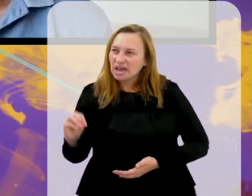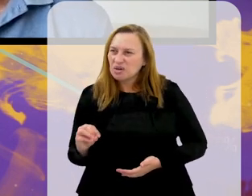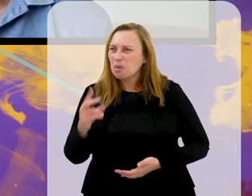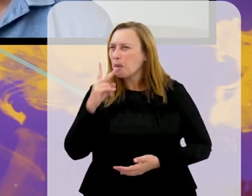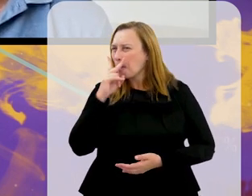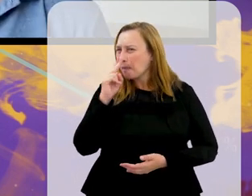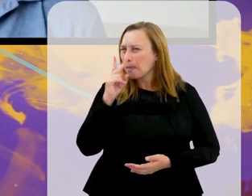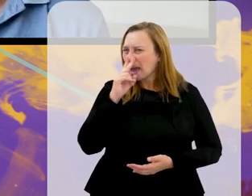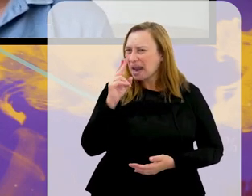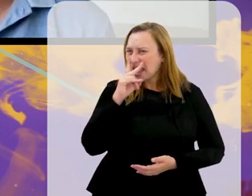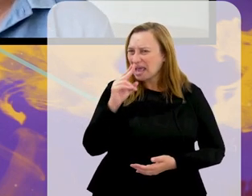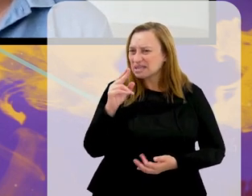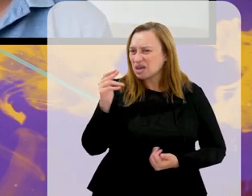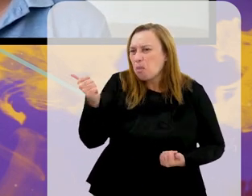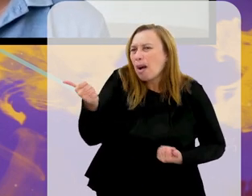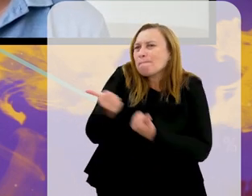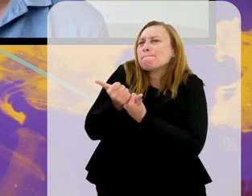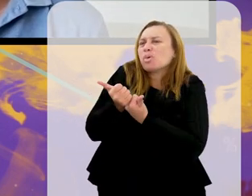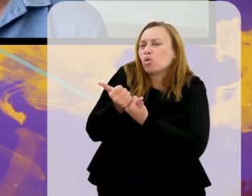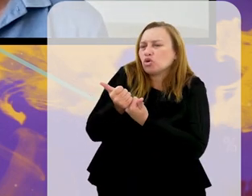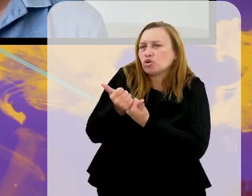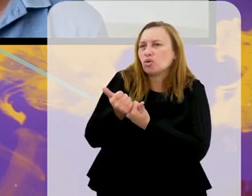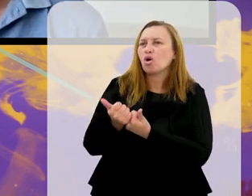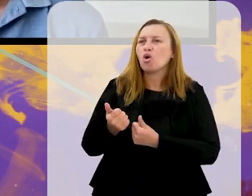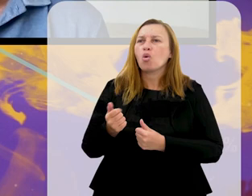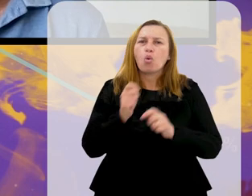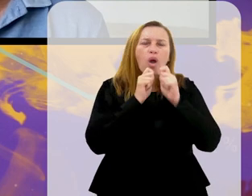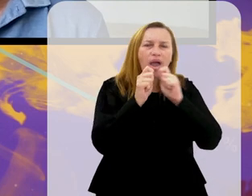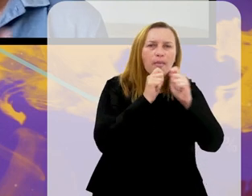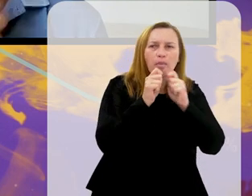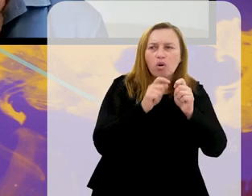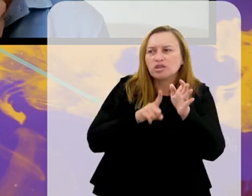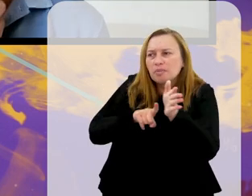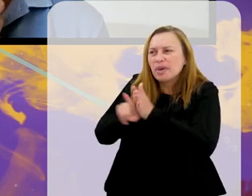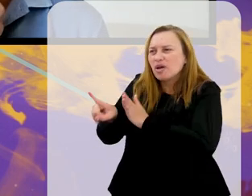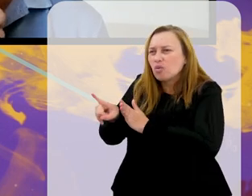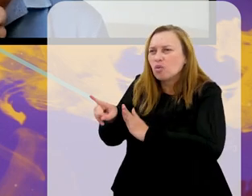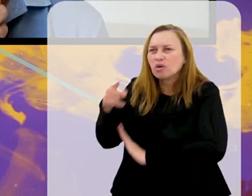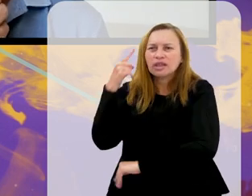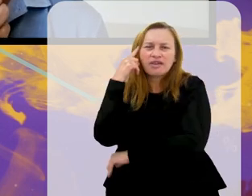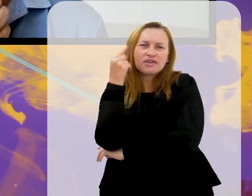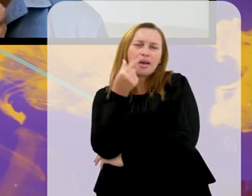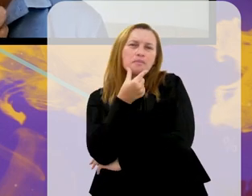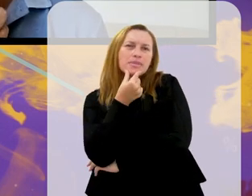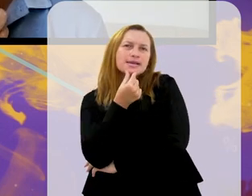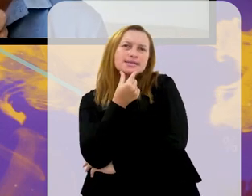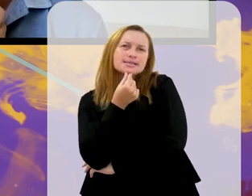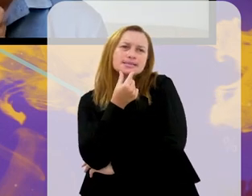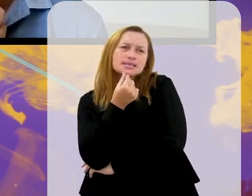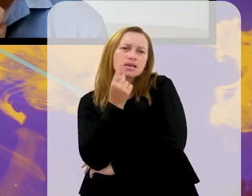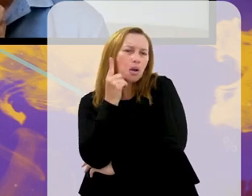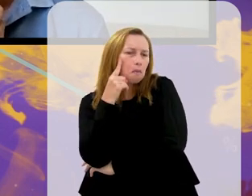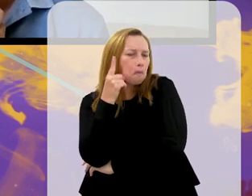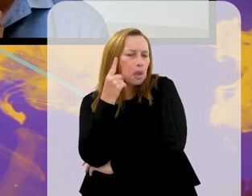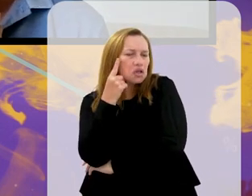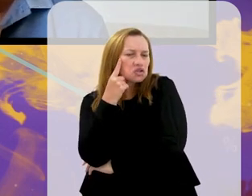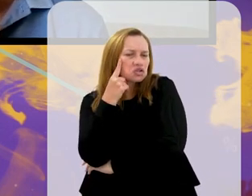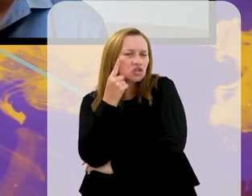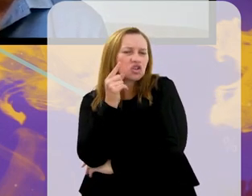ele... Você percebe que o repórter faz a pergunta e ele fica assim, com o senho franzido,